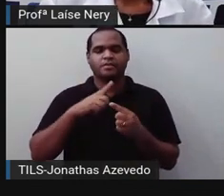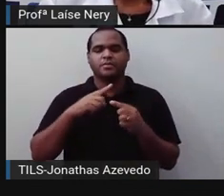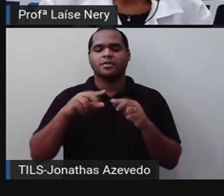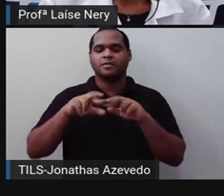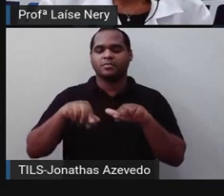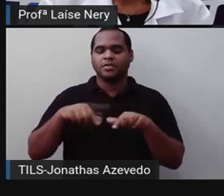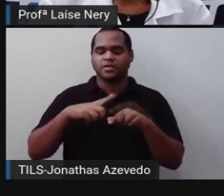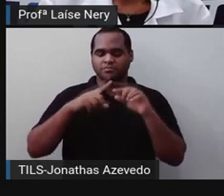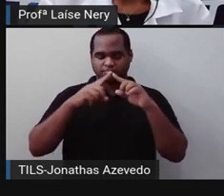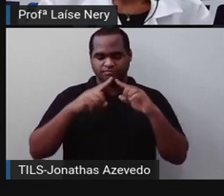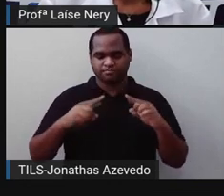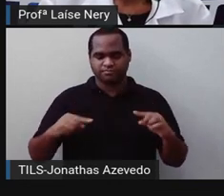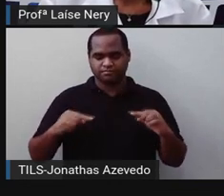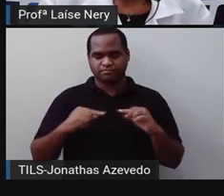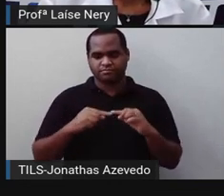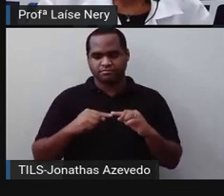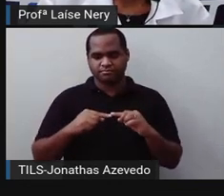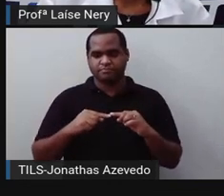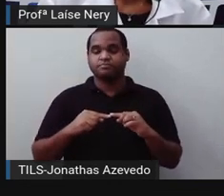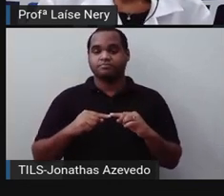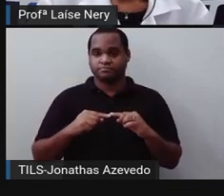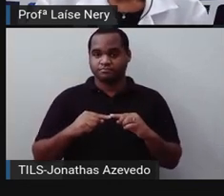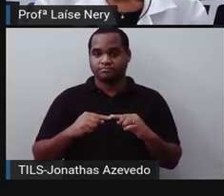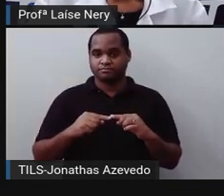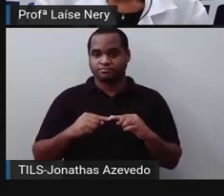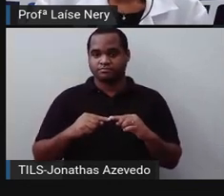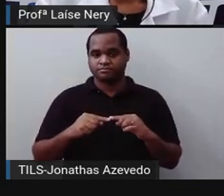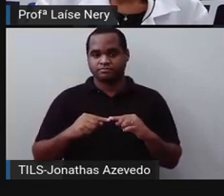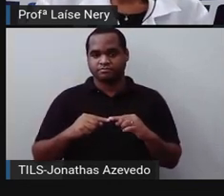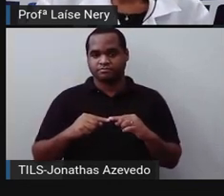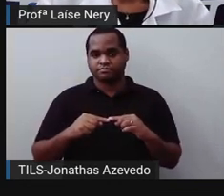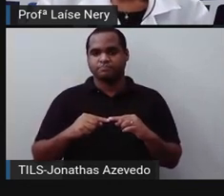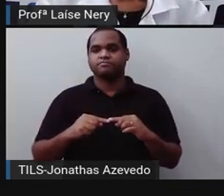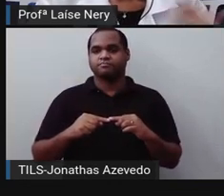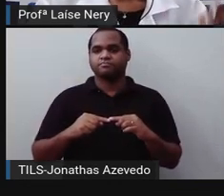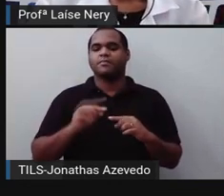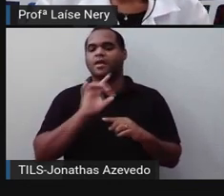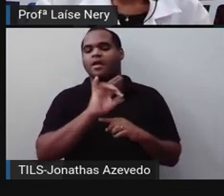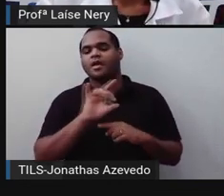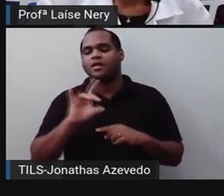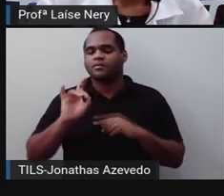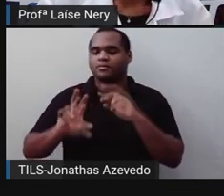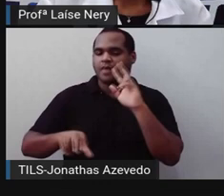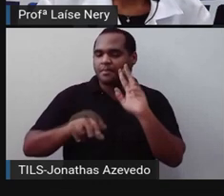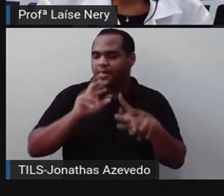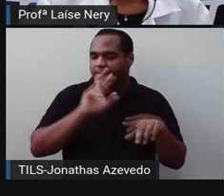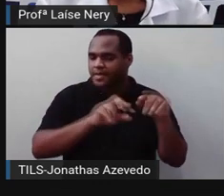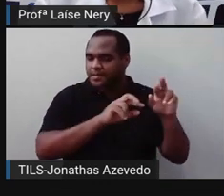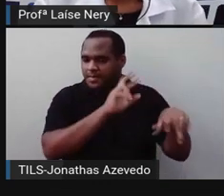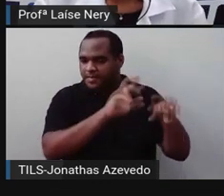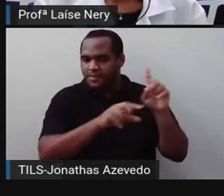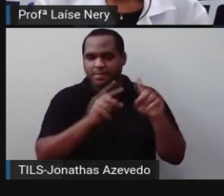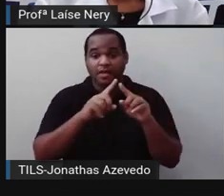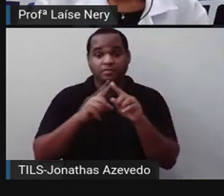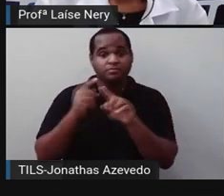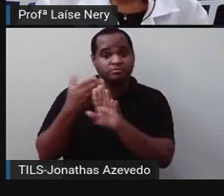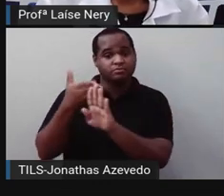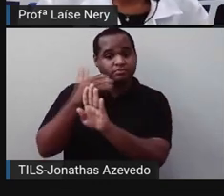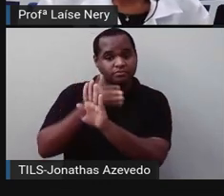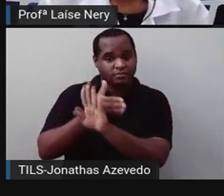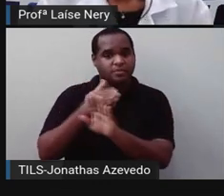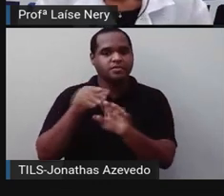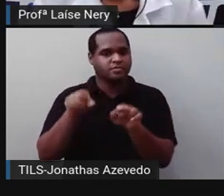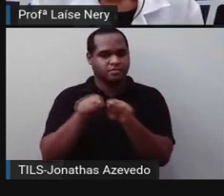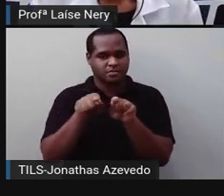triângulos. Olha, um triângulo de cada lado. Ali na parte de trás também é outro